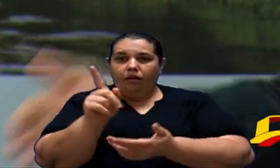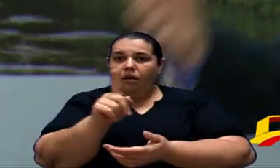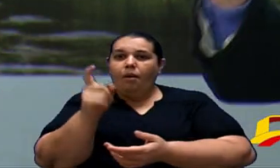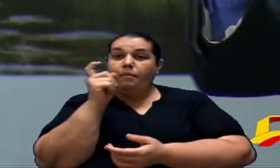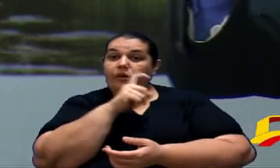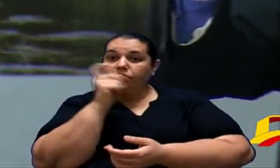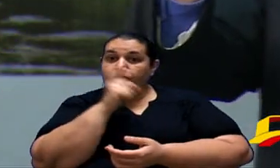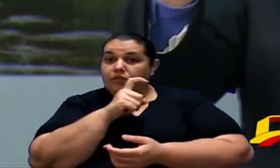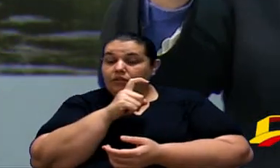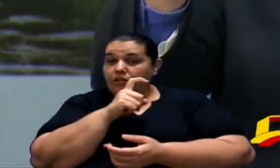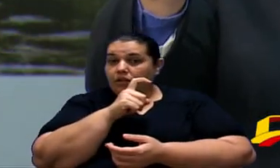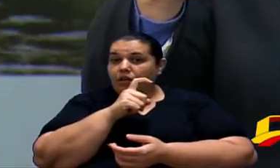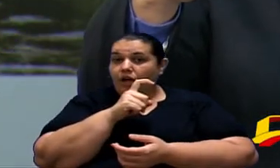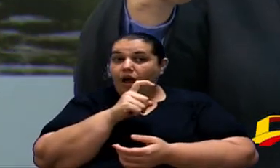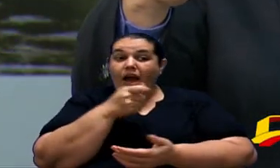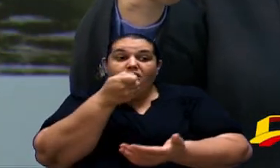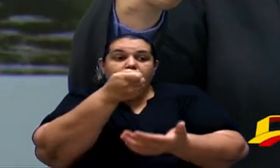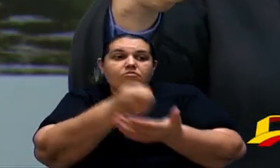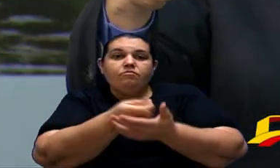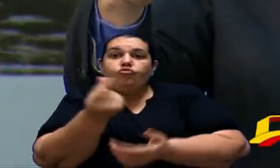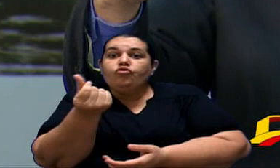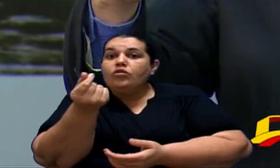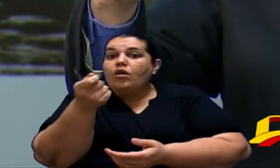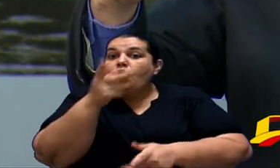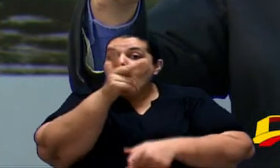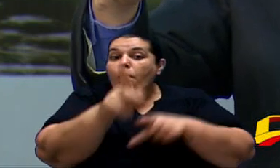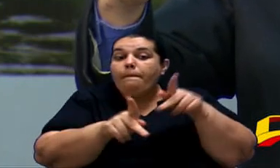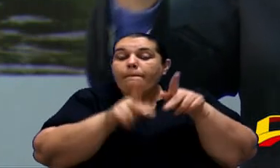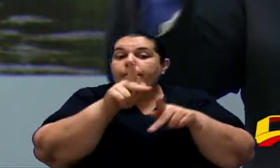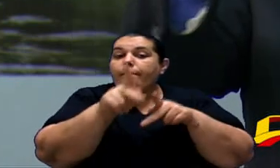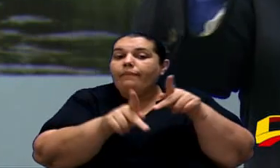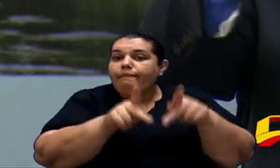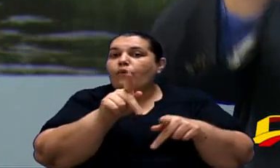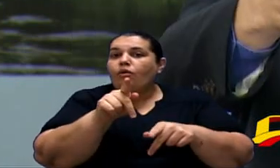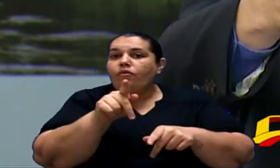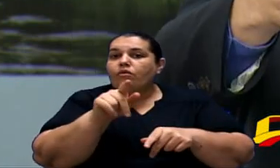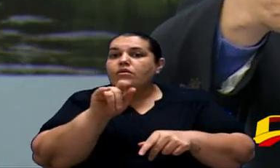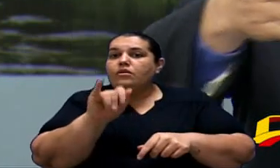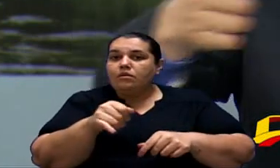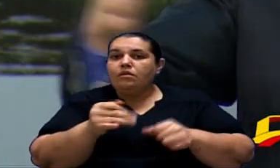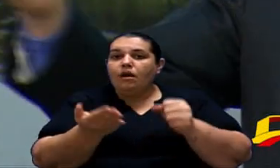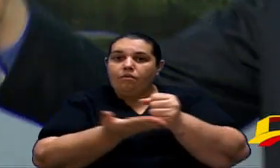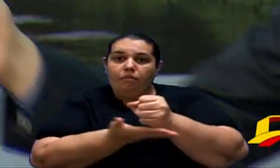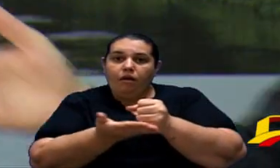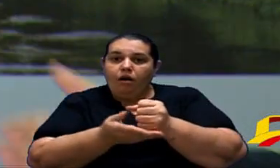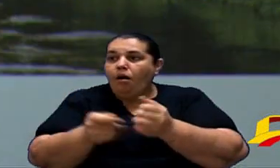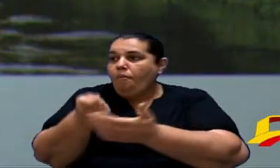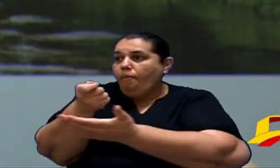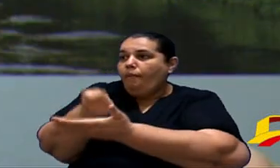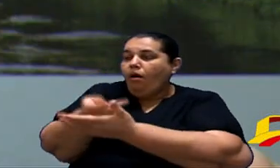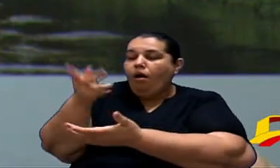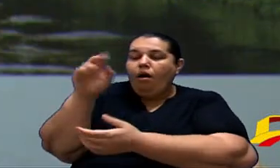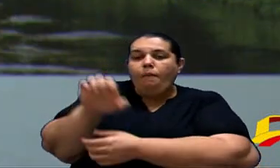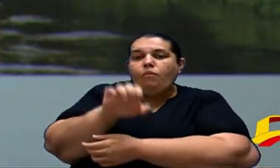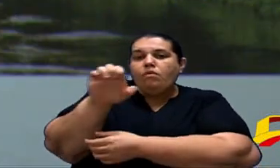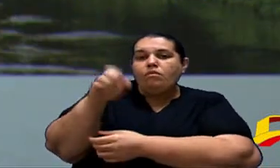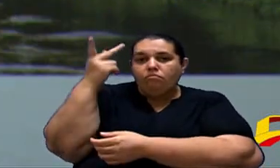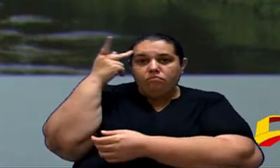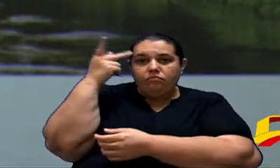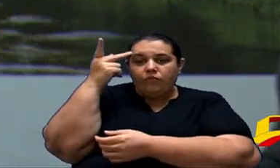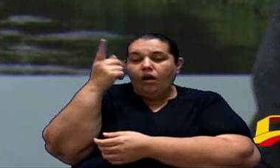É Seu População Que É Gerida Aqui Na Base E Administrado Pelo Governo Federal